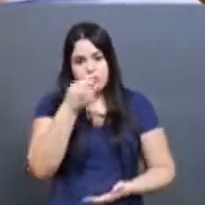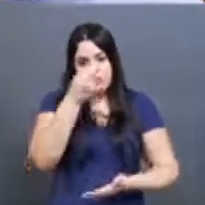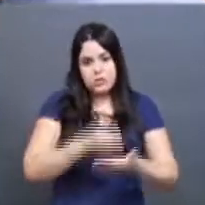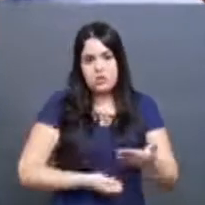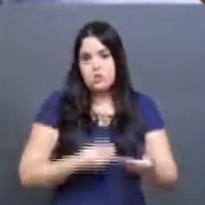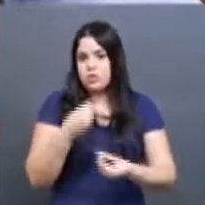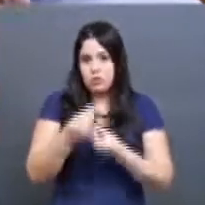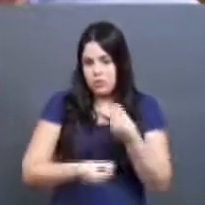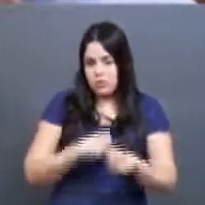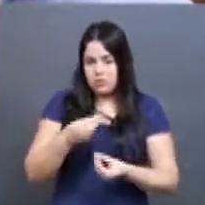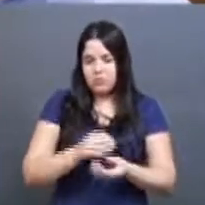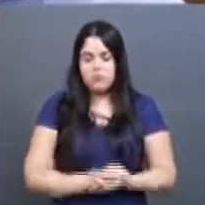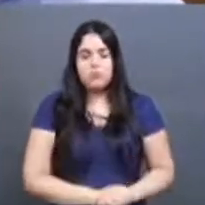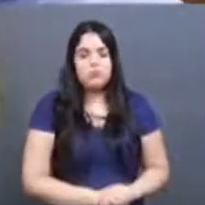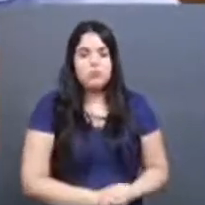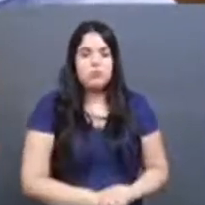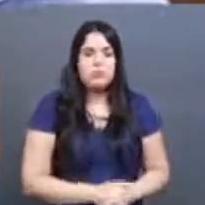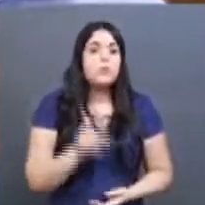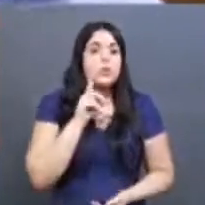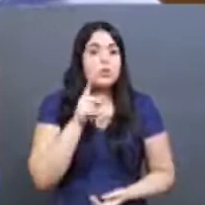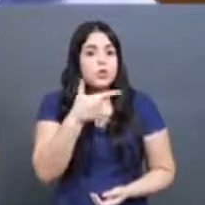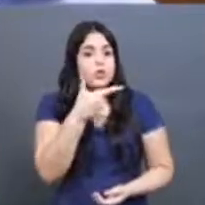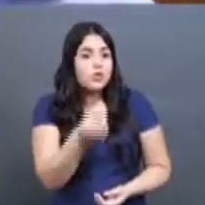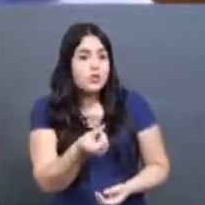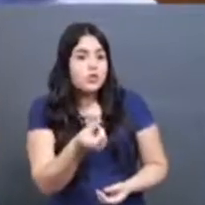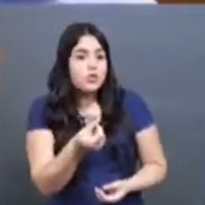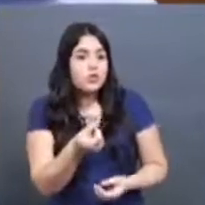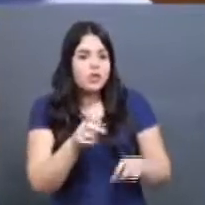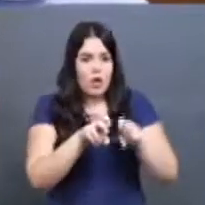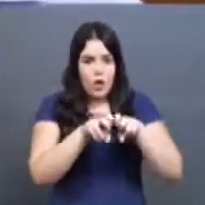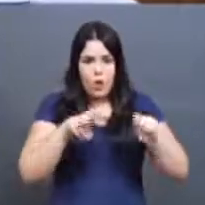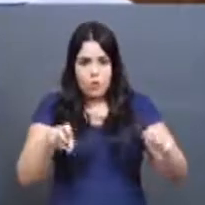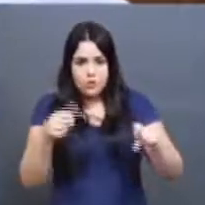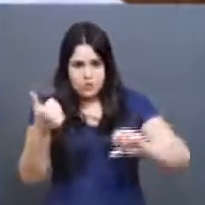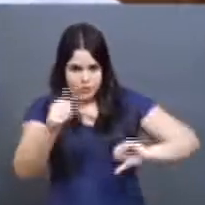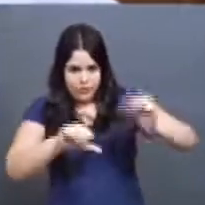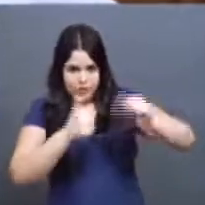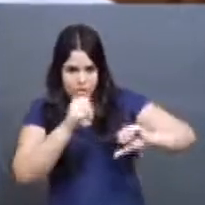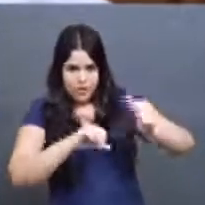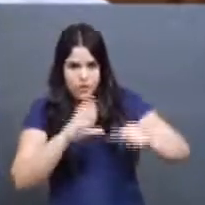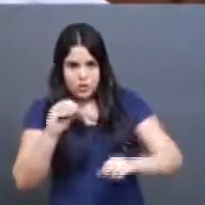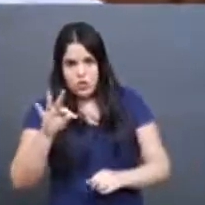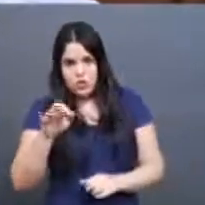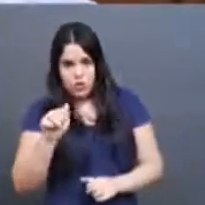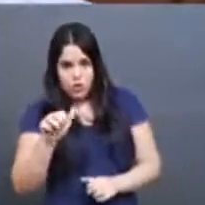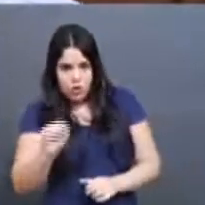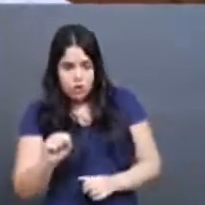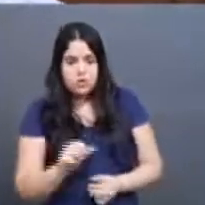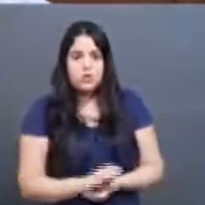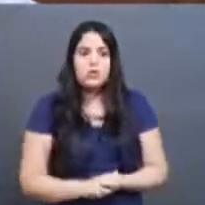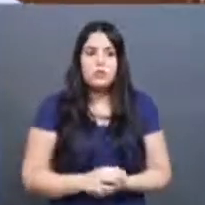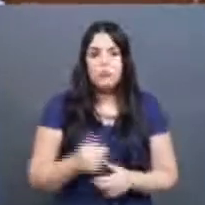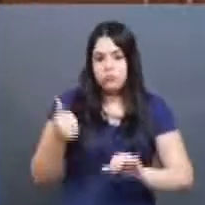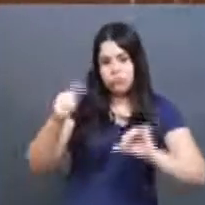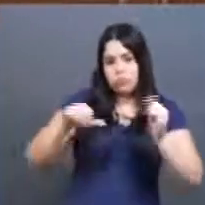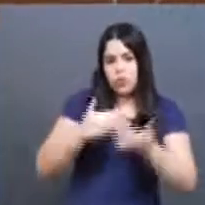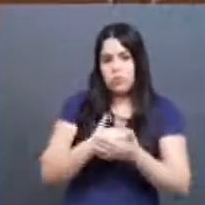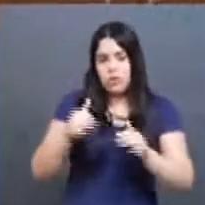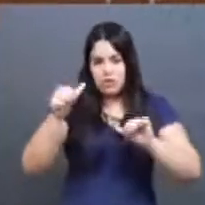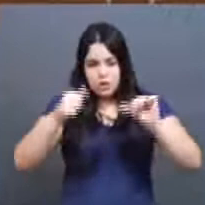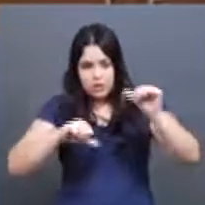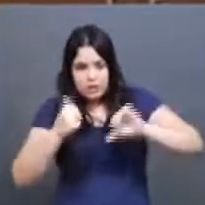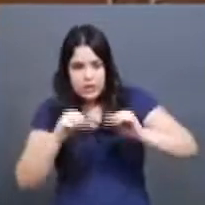na prática? Então, no dia 26, as comissões que vão trabalhar com as cotas farão as análises. Então, eles